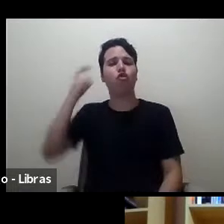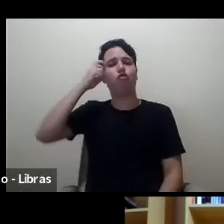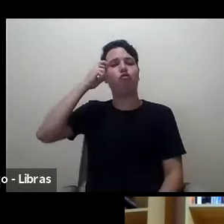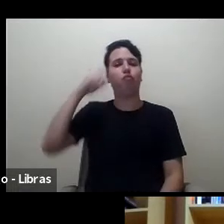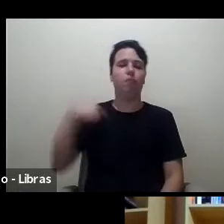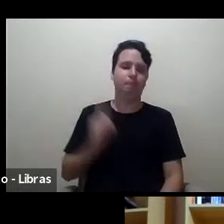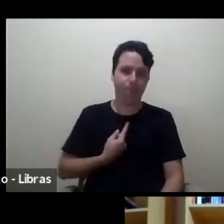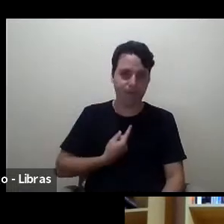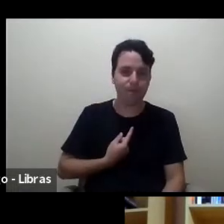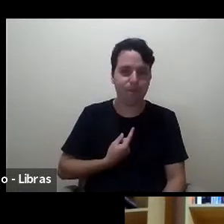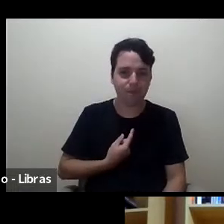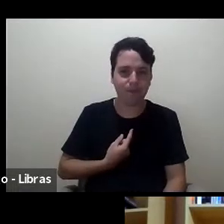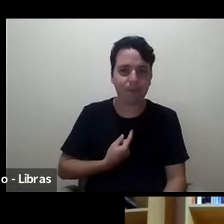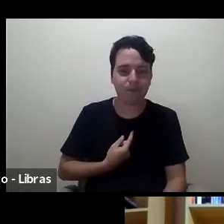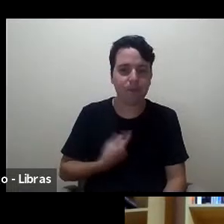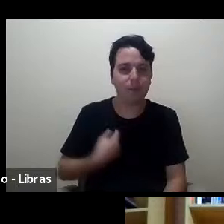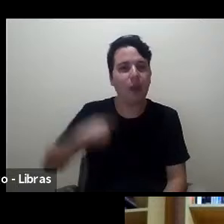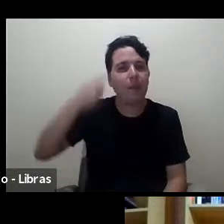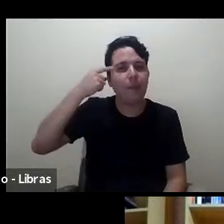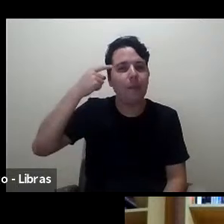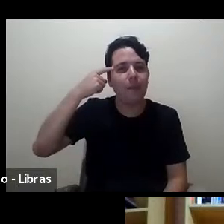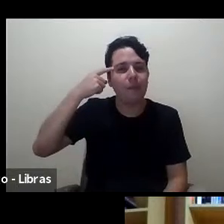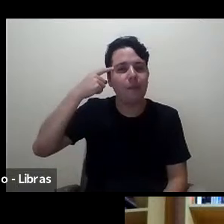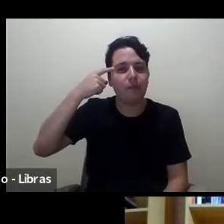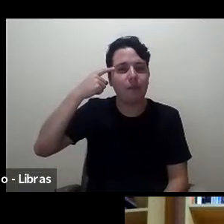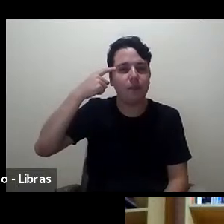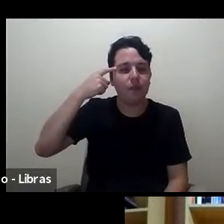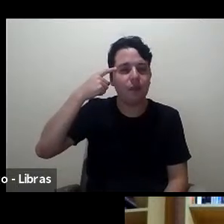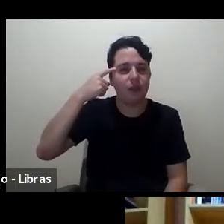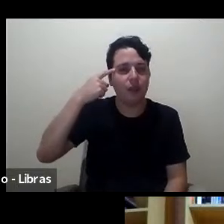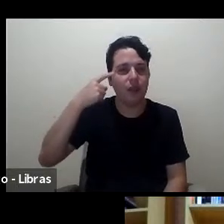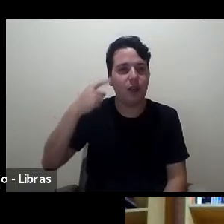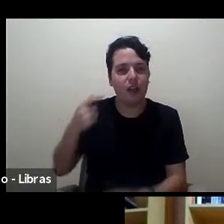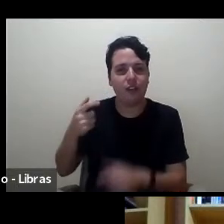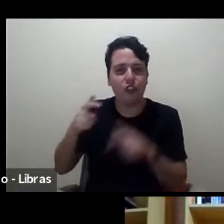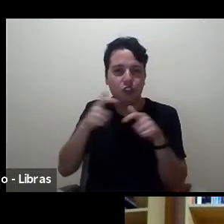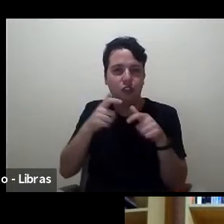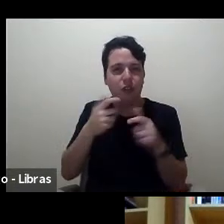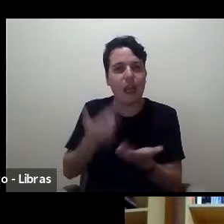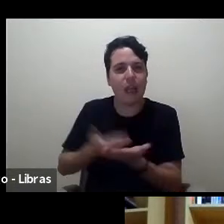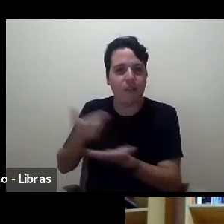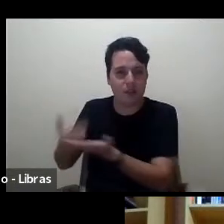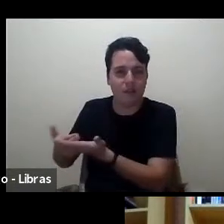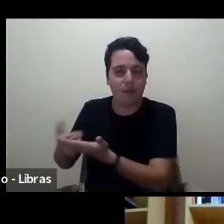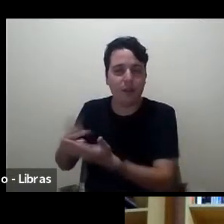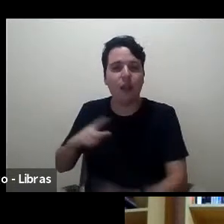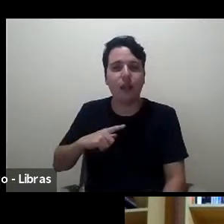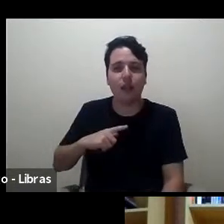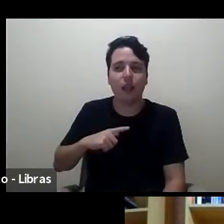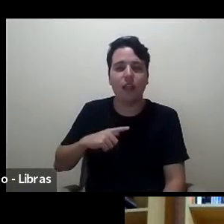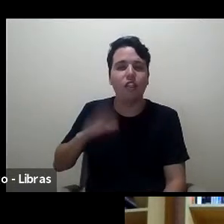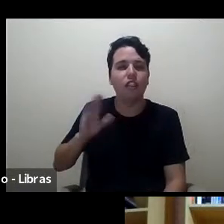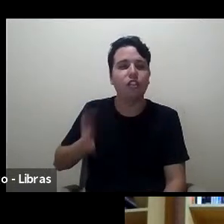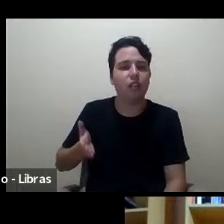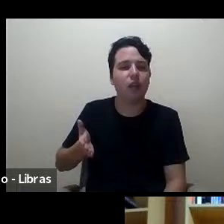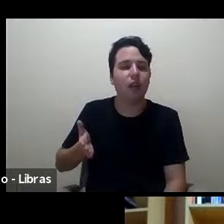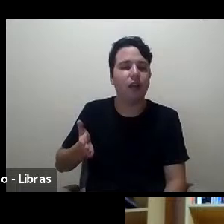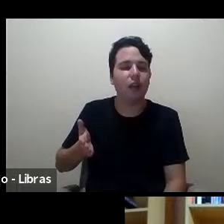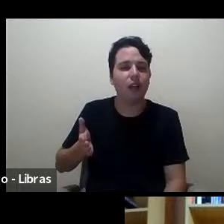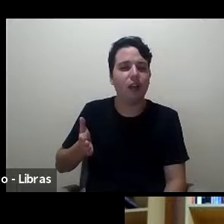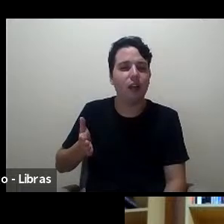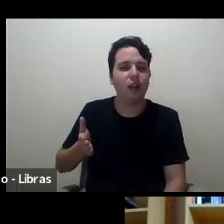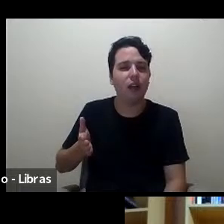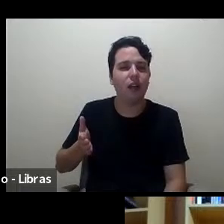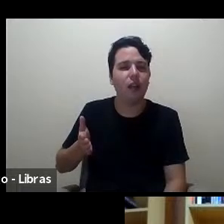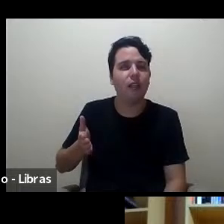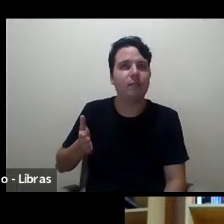na na Educacionalidade e na Cuíco Sem Fronteiras eu tenho já há muitos anos tentado propor essa ideia